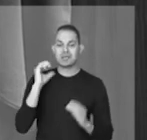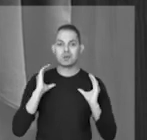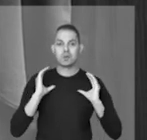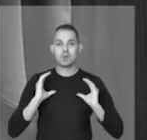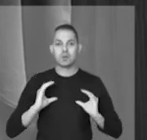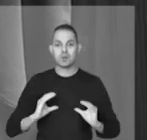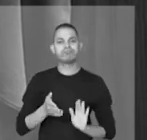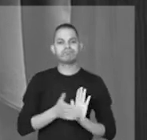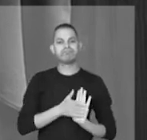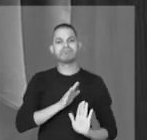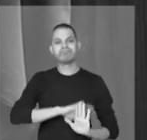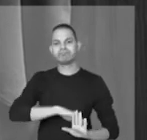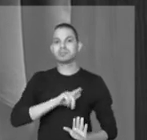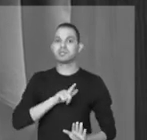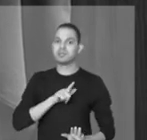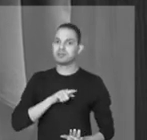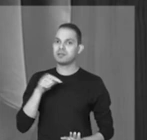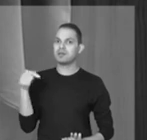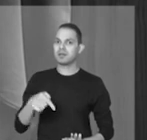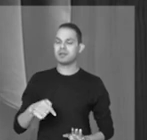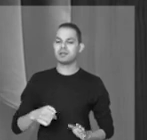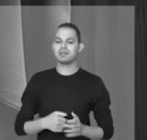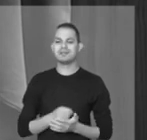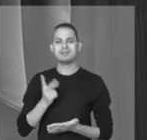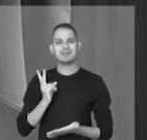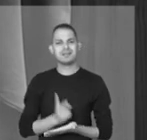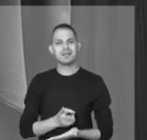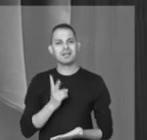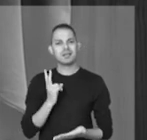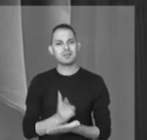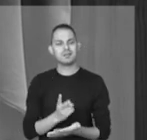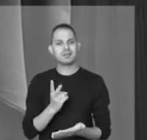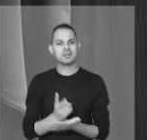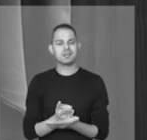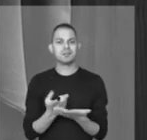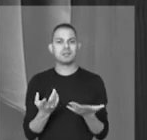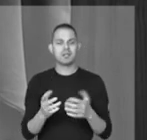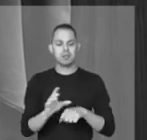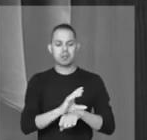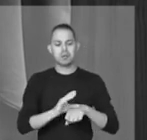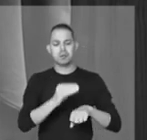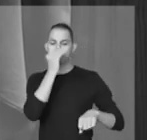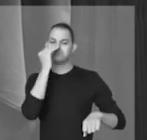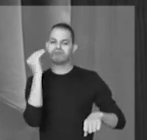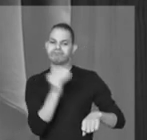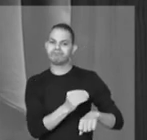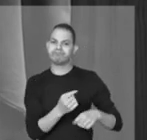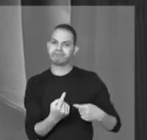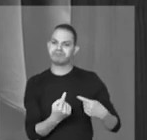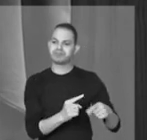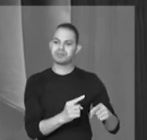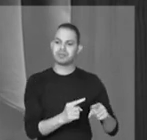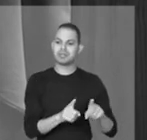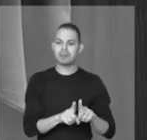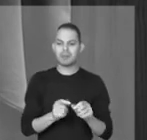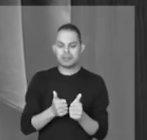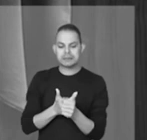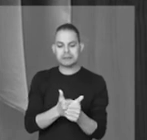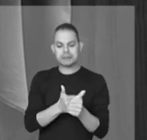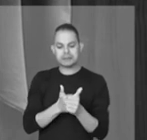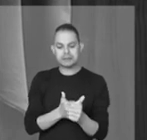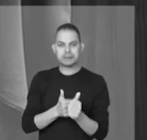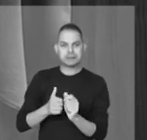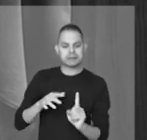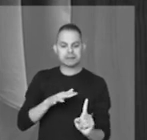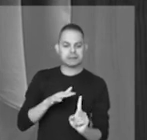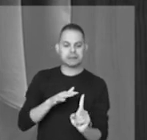do governo. A todo momento vemos violações constitucionais, perseguições a ativistas,